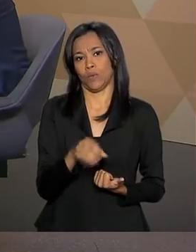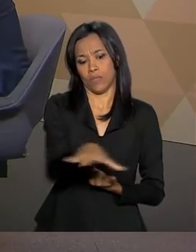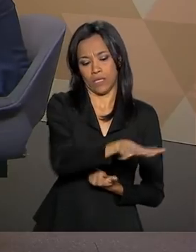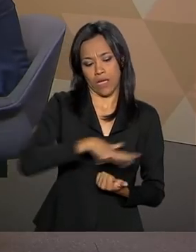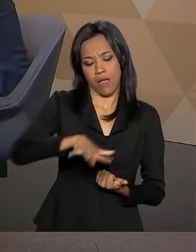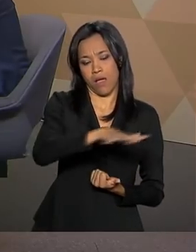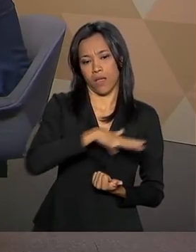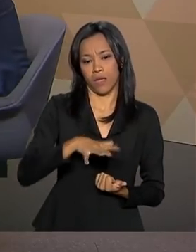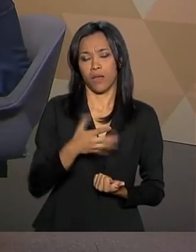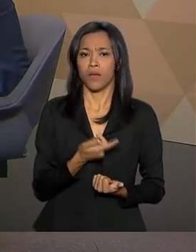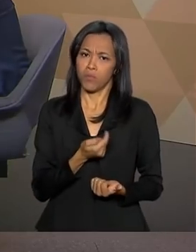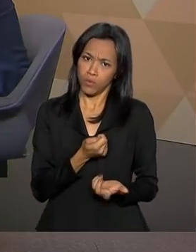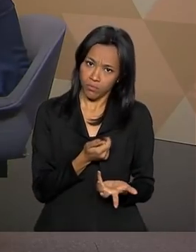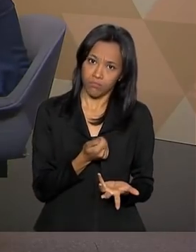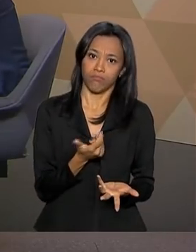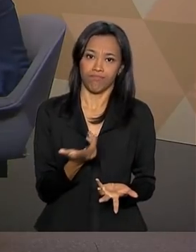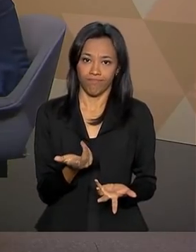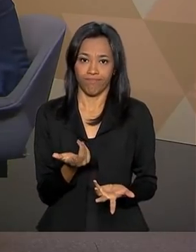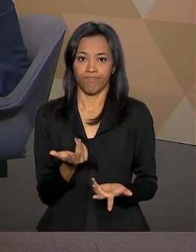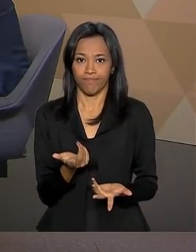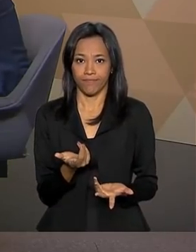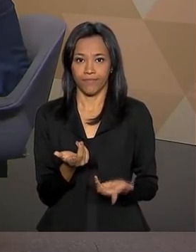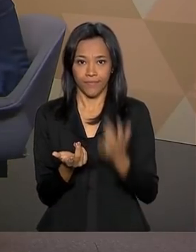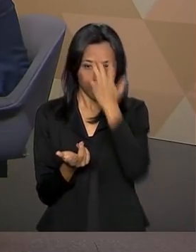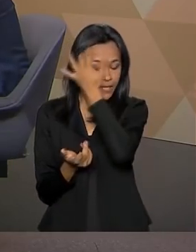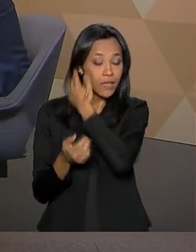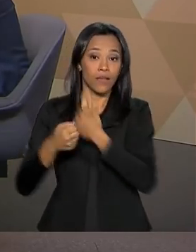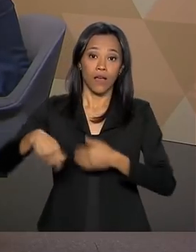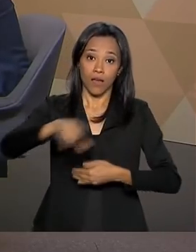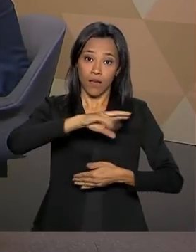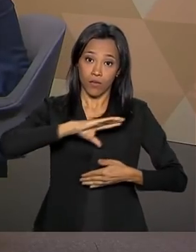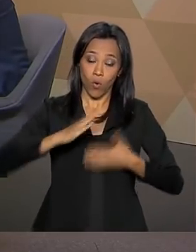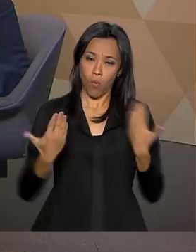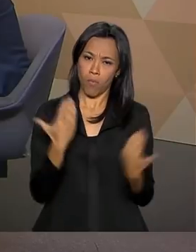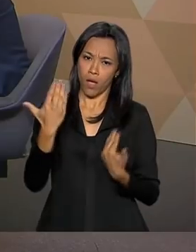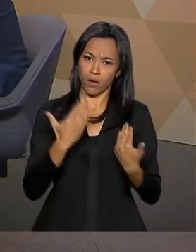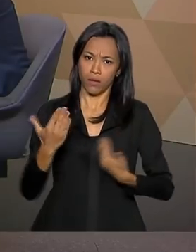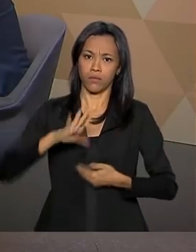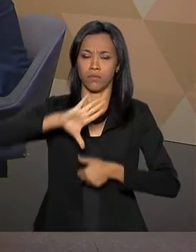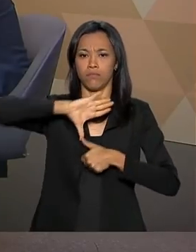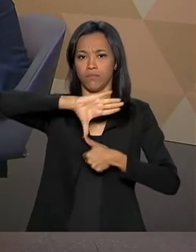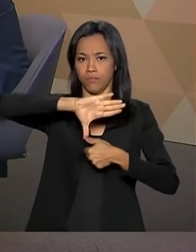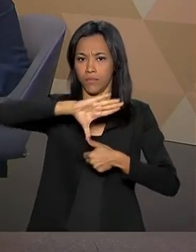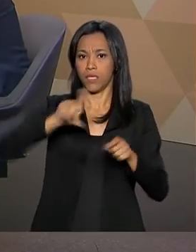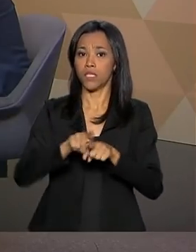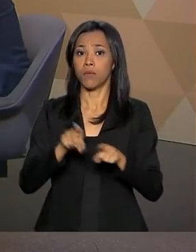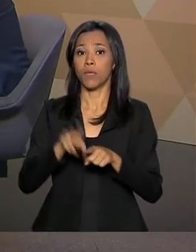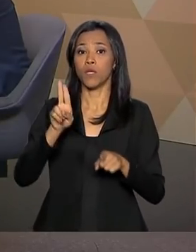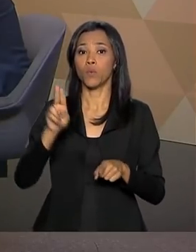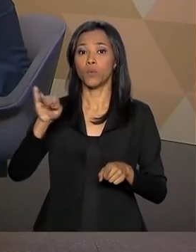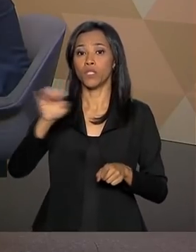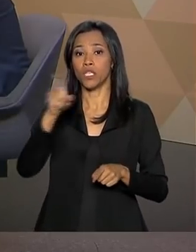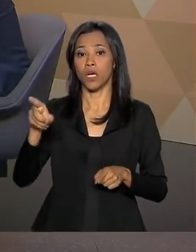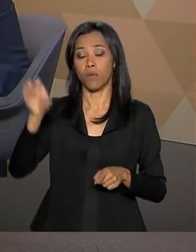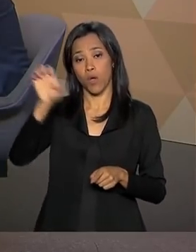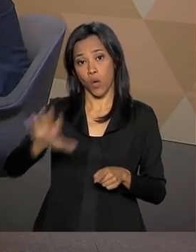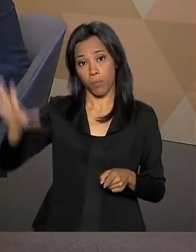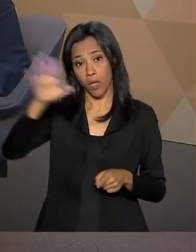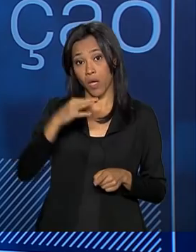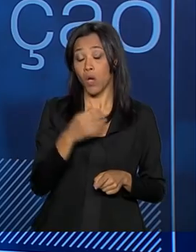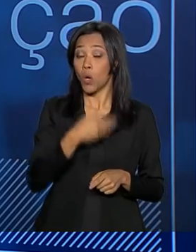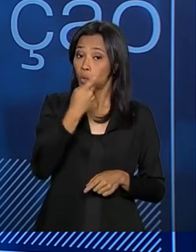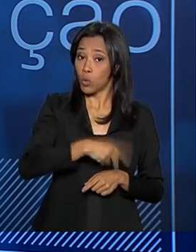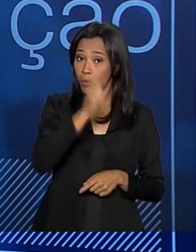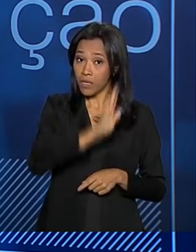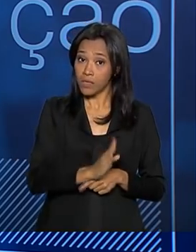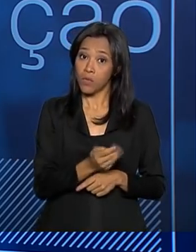menos subsídio comparativamente à América do Norte e comparativamente à União Europeia. O Brasil subsidia pouco a sua agricultura porque